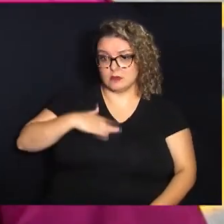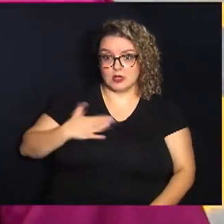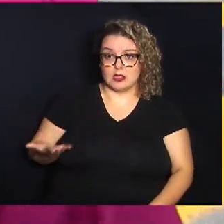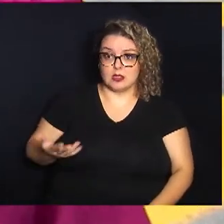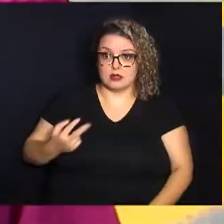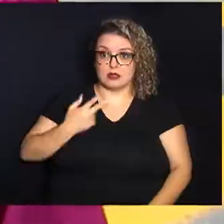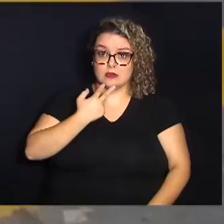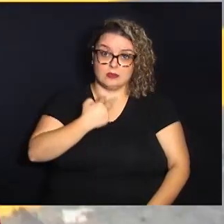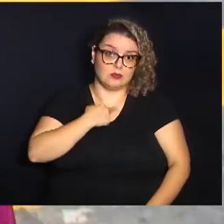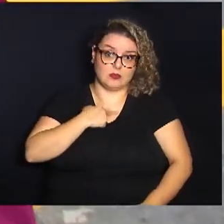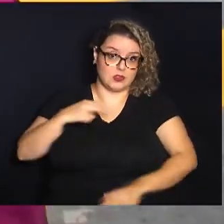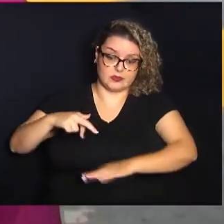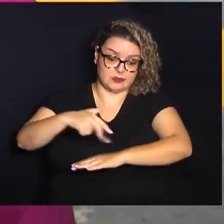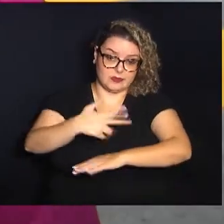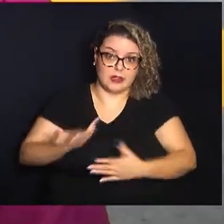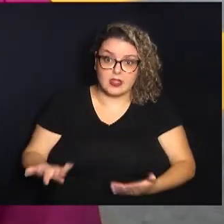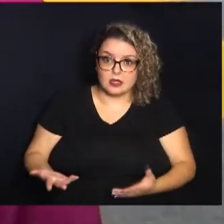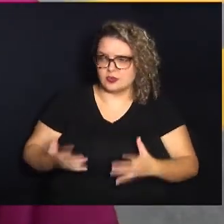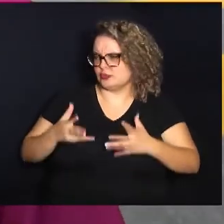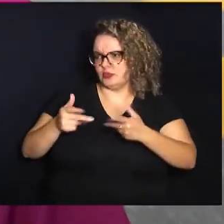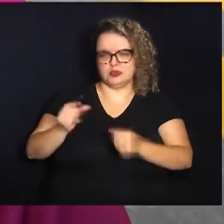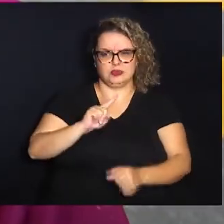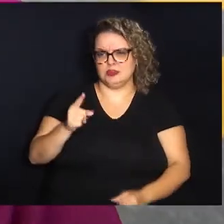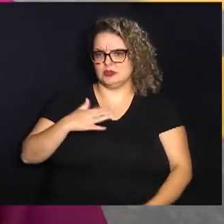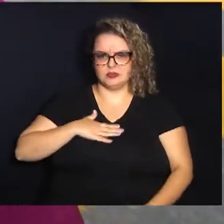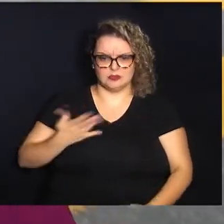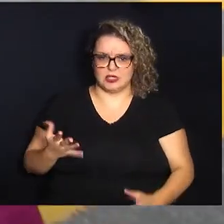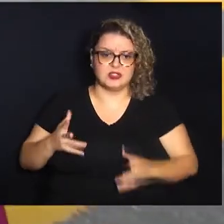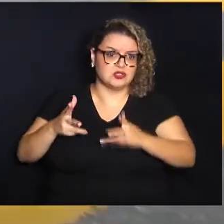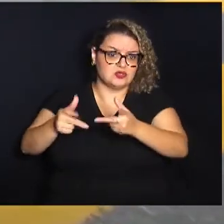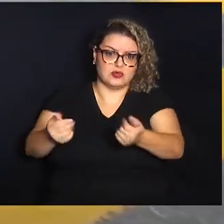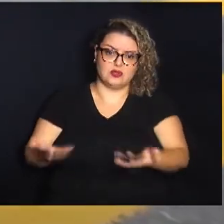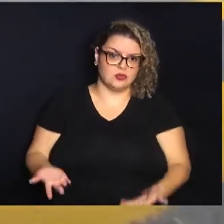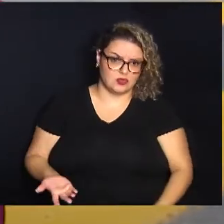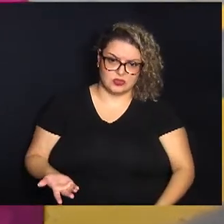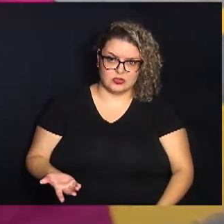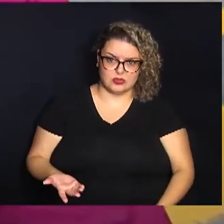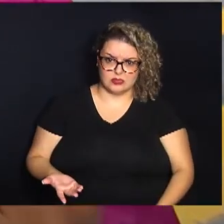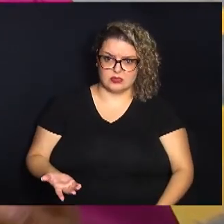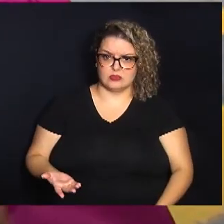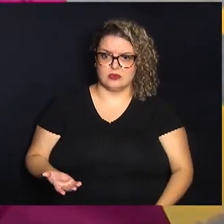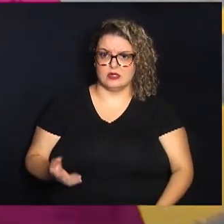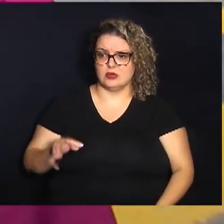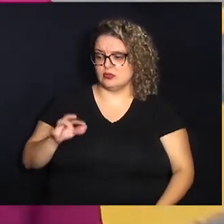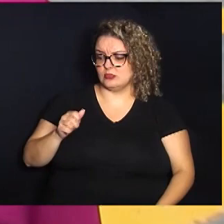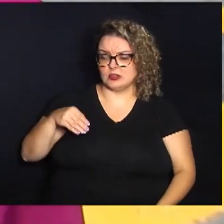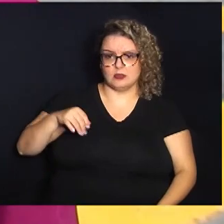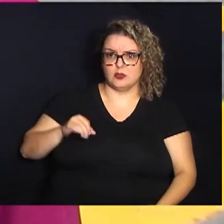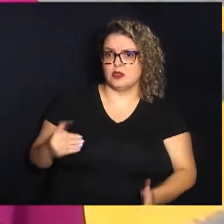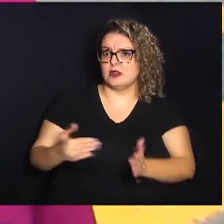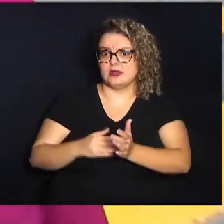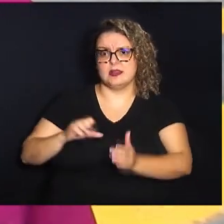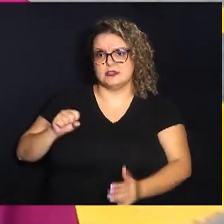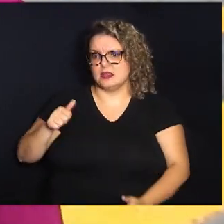nem andar quase. Todo mundo, não é só minha, é de todo mundo. É do Tamor e a Samambaia. O Carlos Lourenço também,